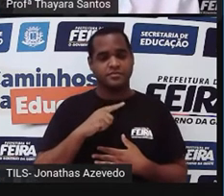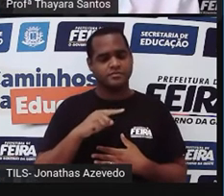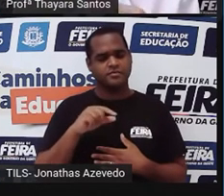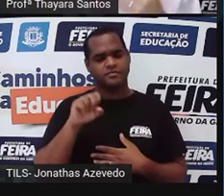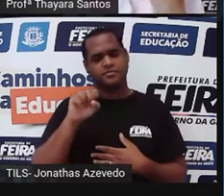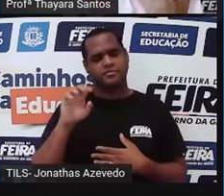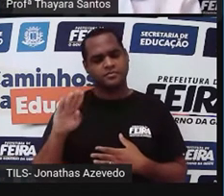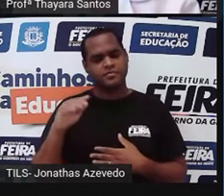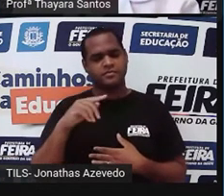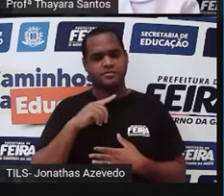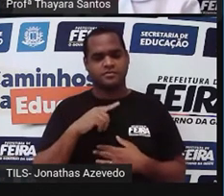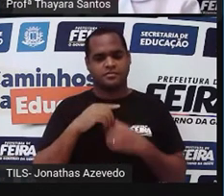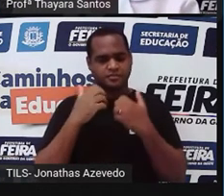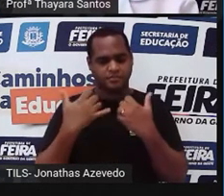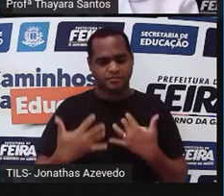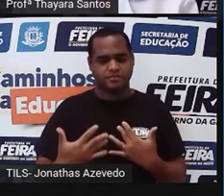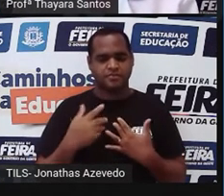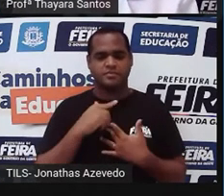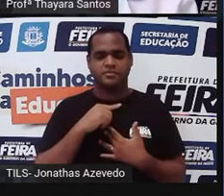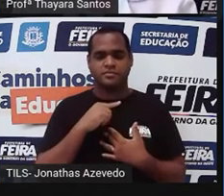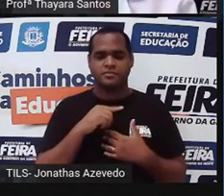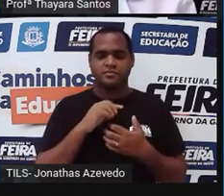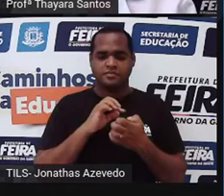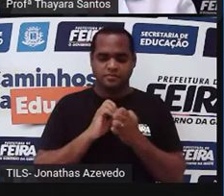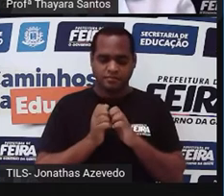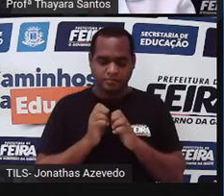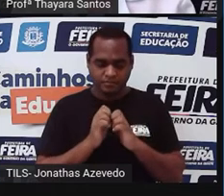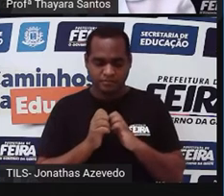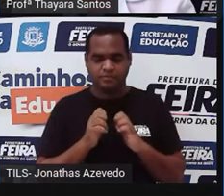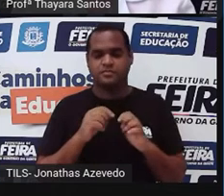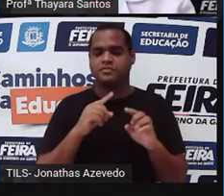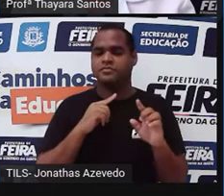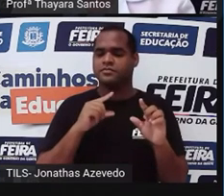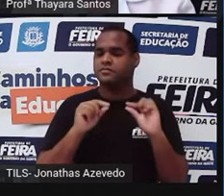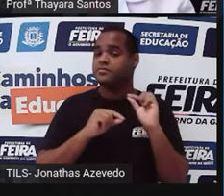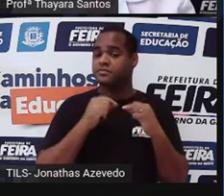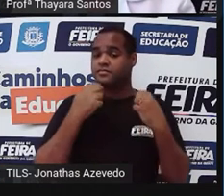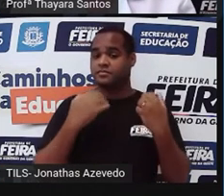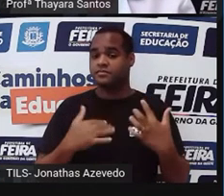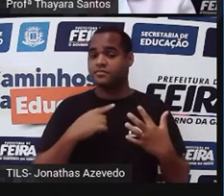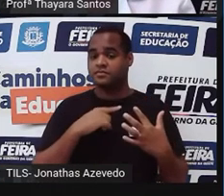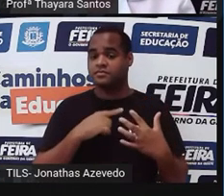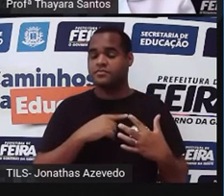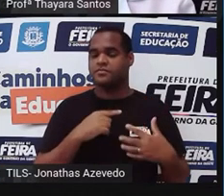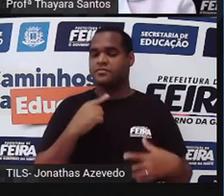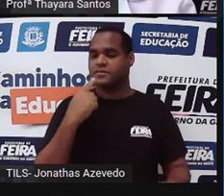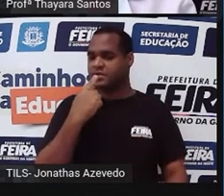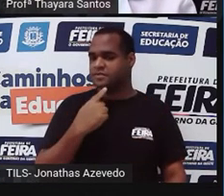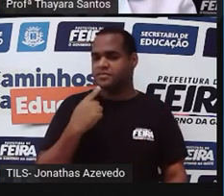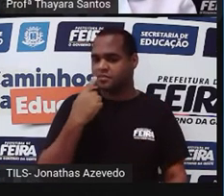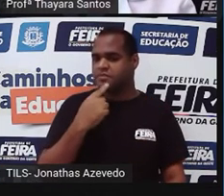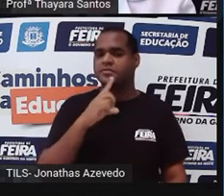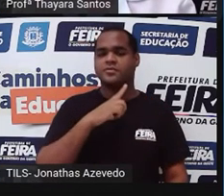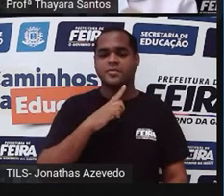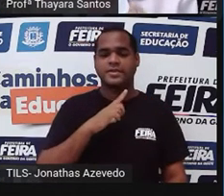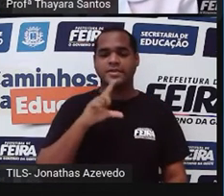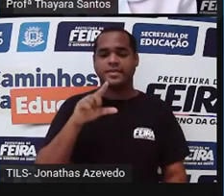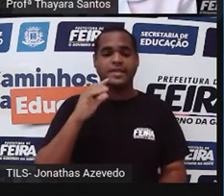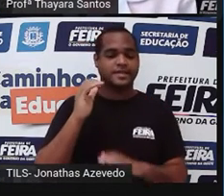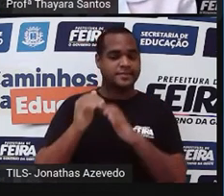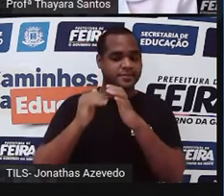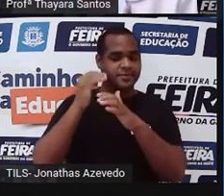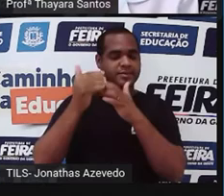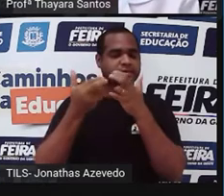a degradação de alguma coisa. No caso, essas enzimas que estão ali na língua, elas fazem o processo de